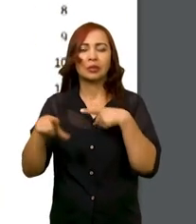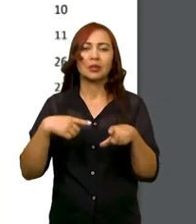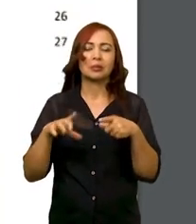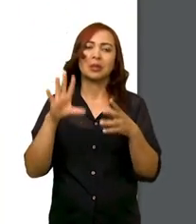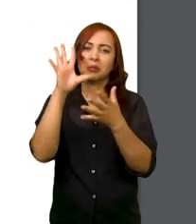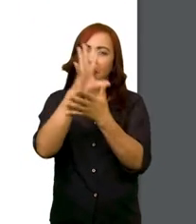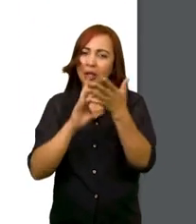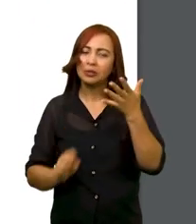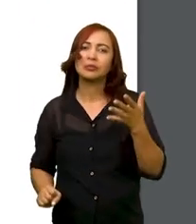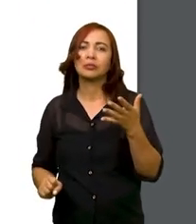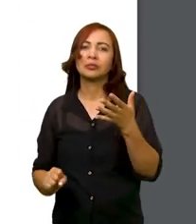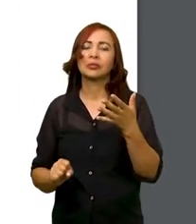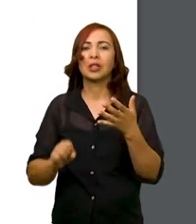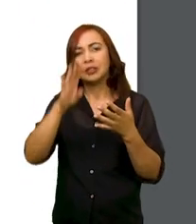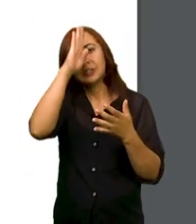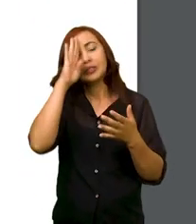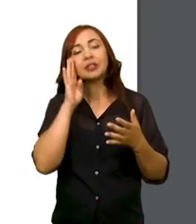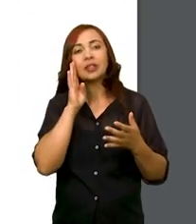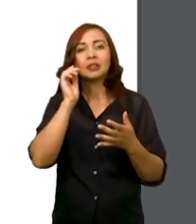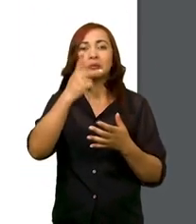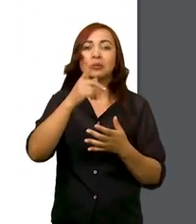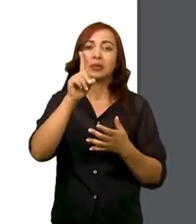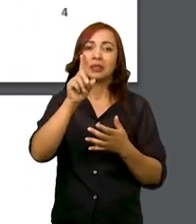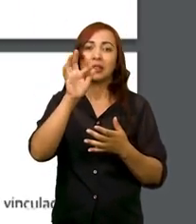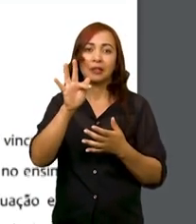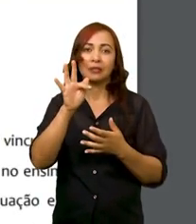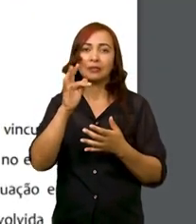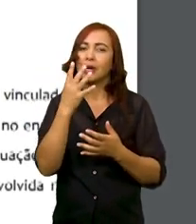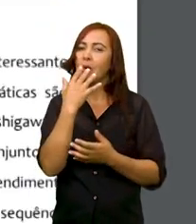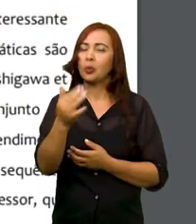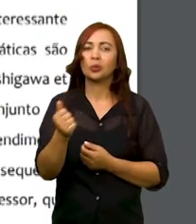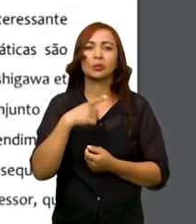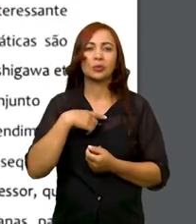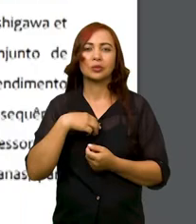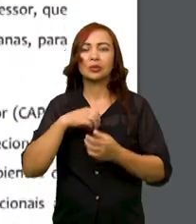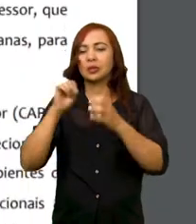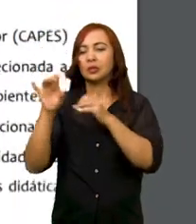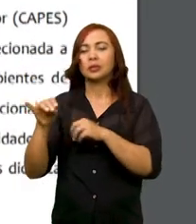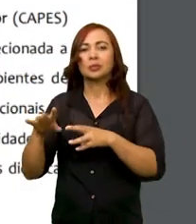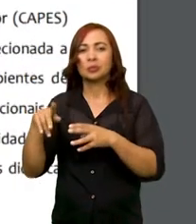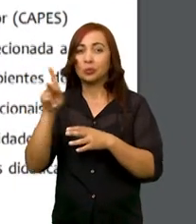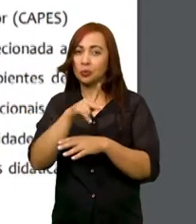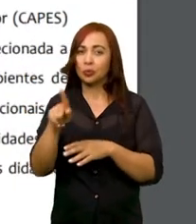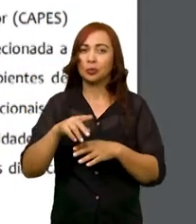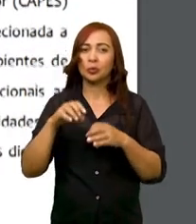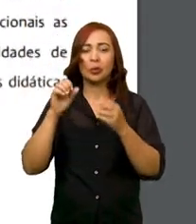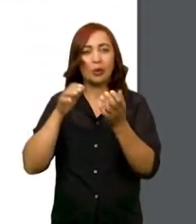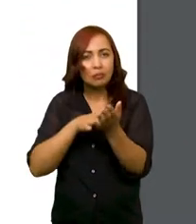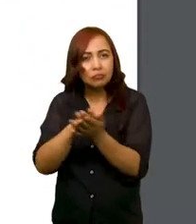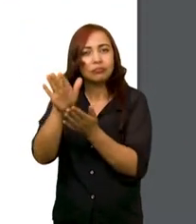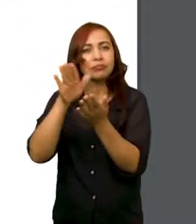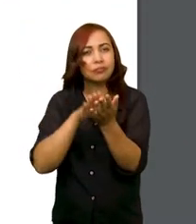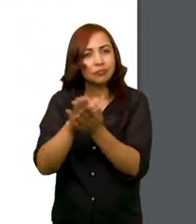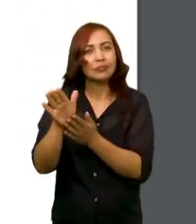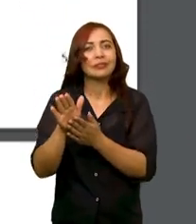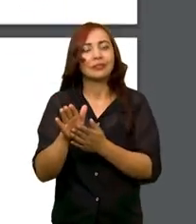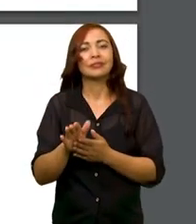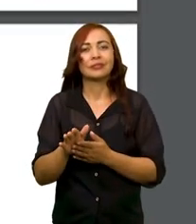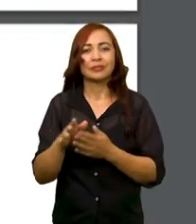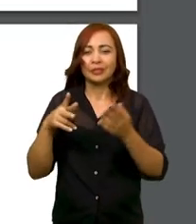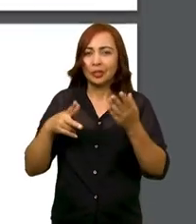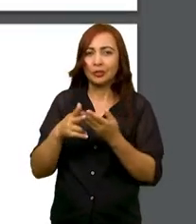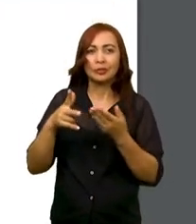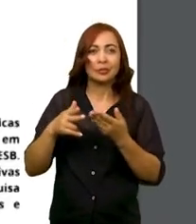é todo colorido, ele tem um manual para os professores, ele tem material para o professor imprimir e recortar e organizar. Então, assim,